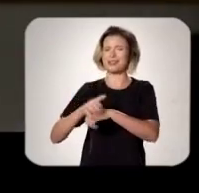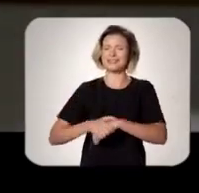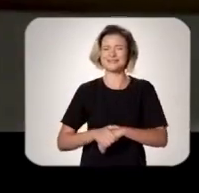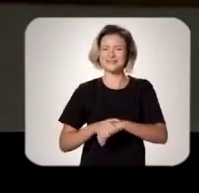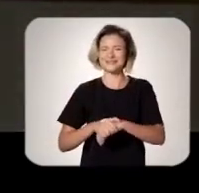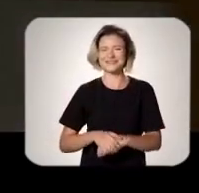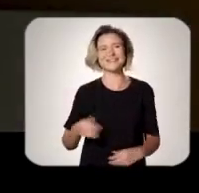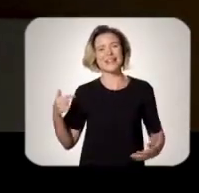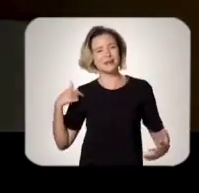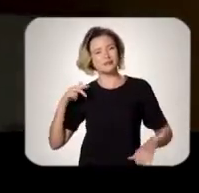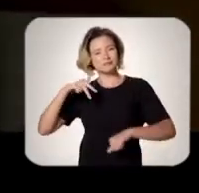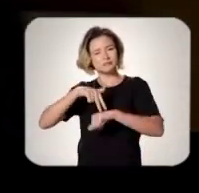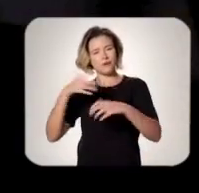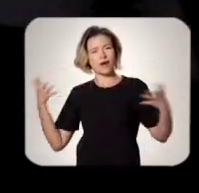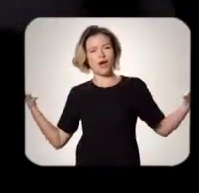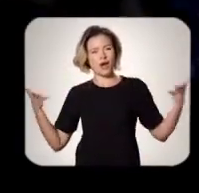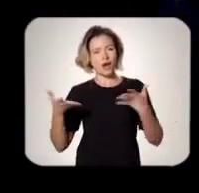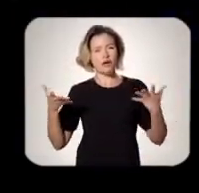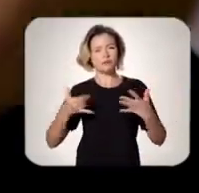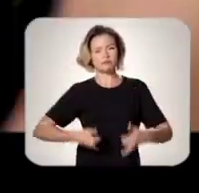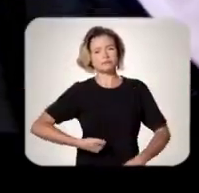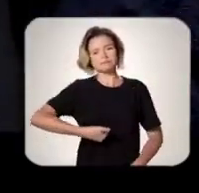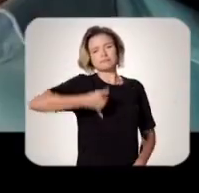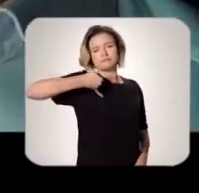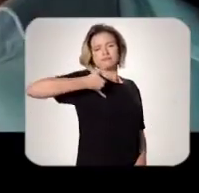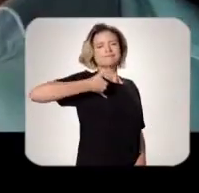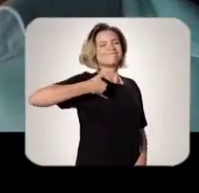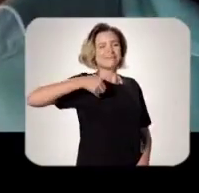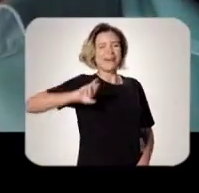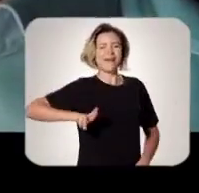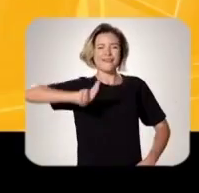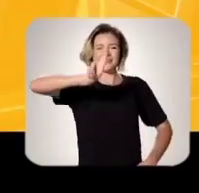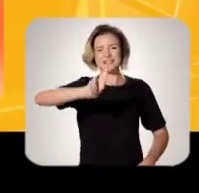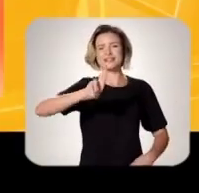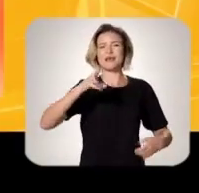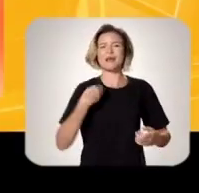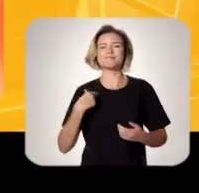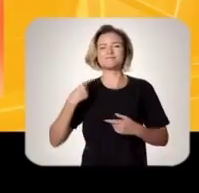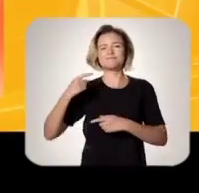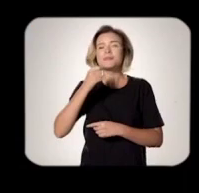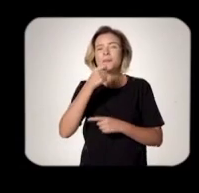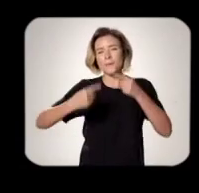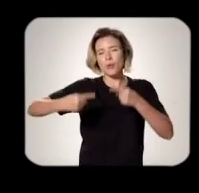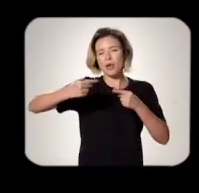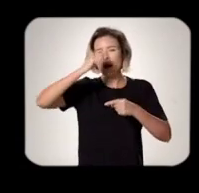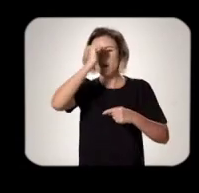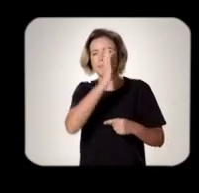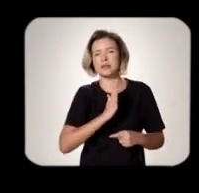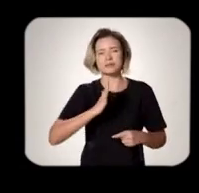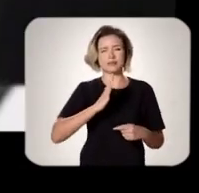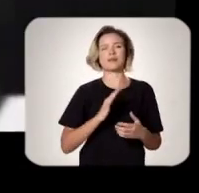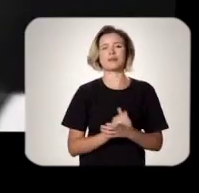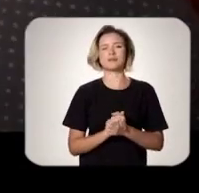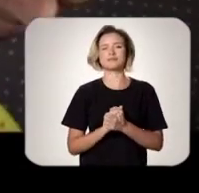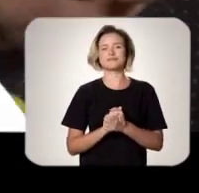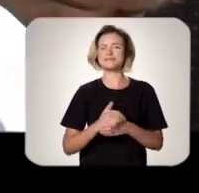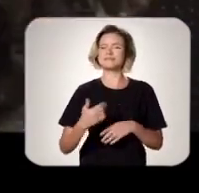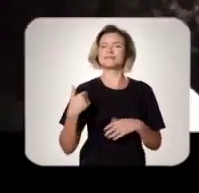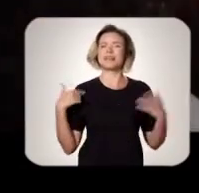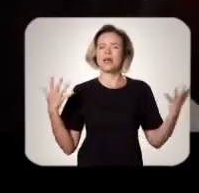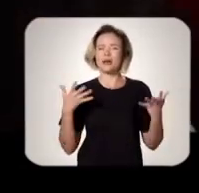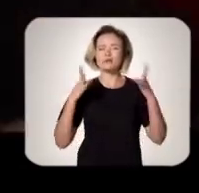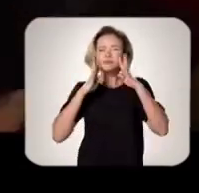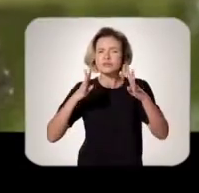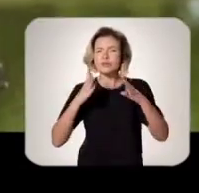Hoje eu venho nessa tribuna Com orgulho De representar A boa política brasileira Tá filmando? É a